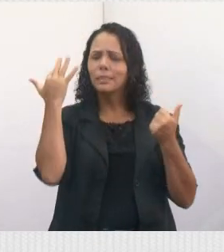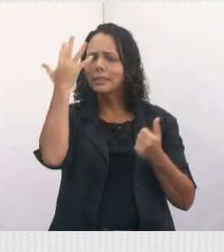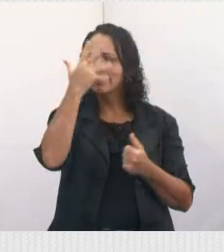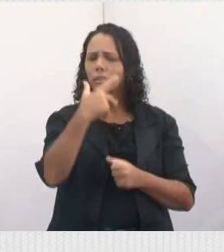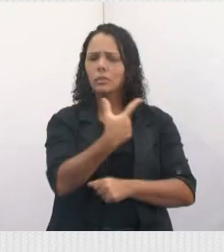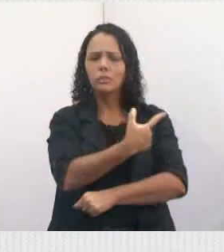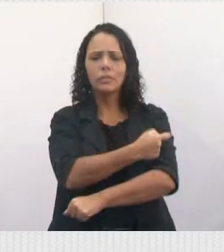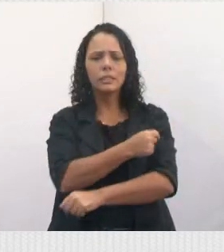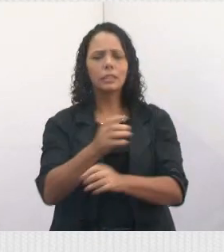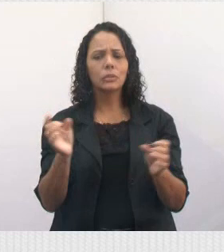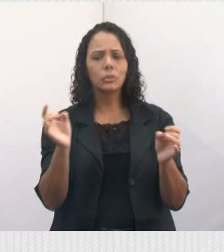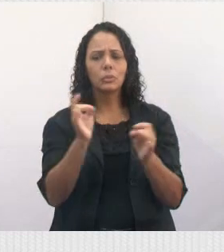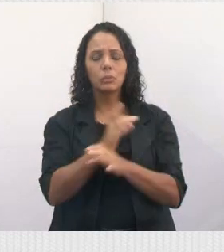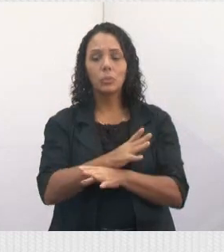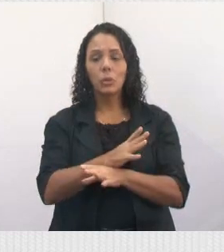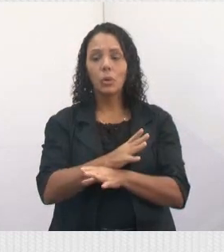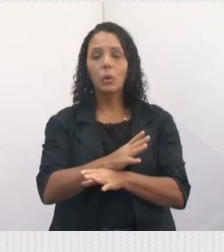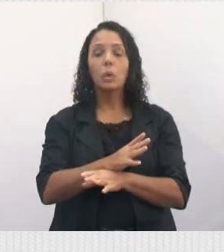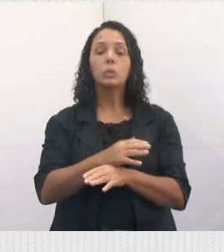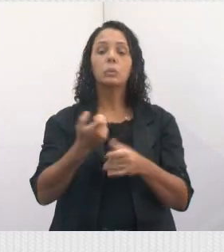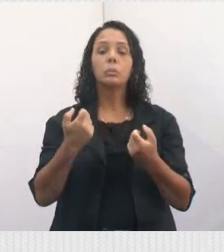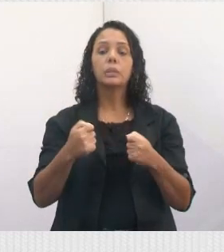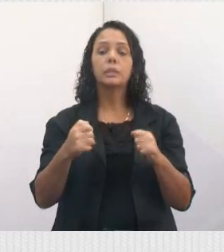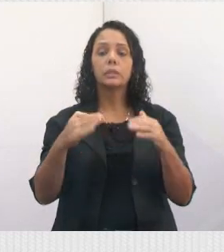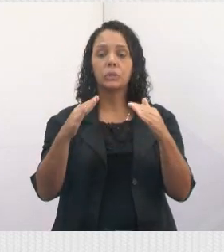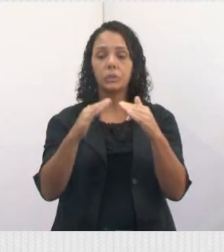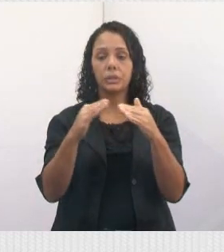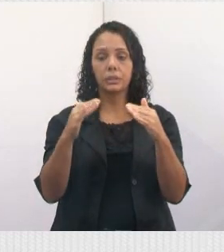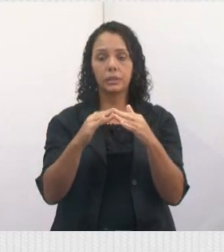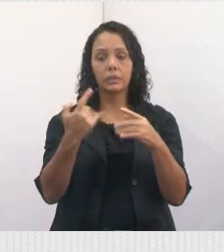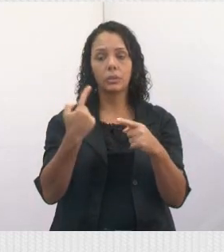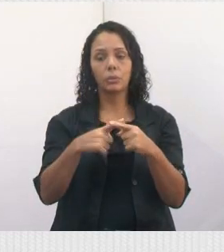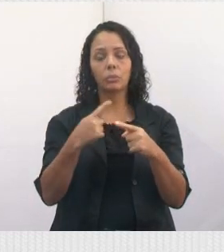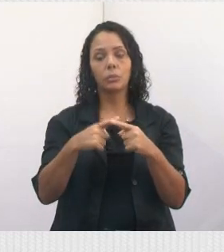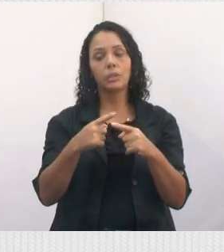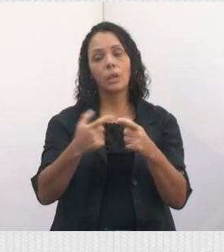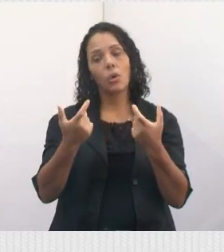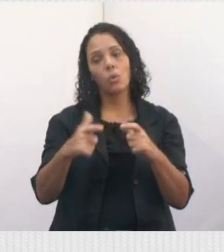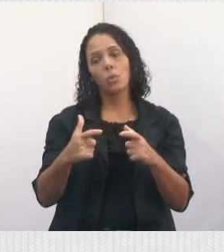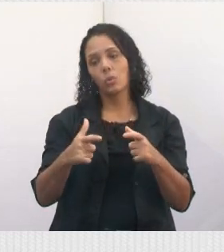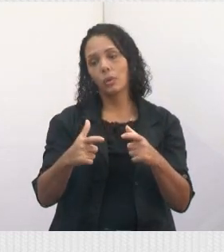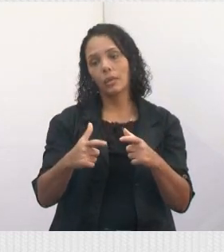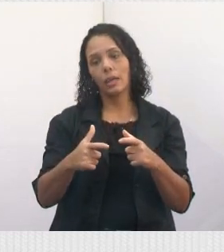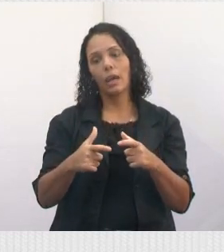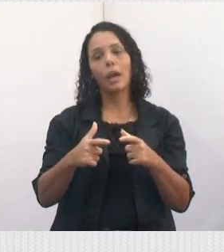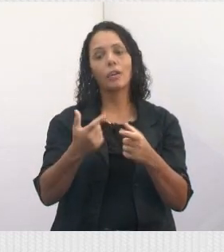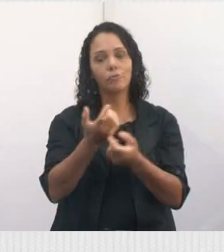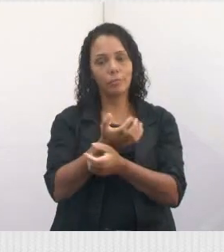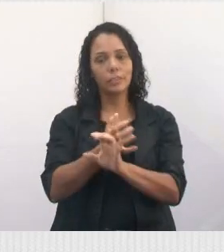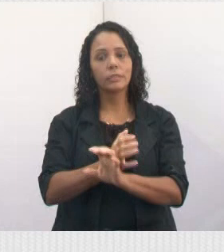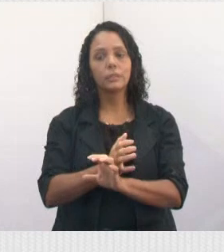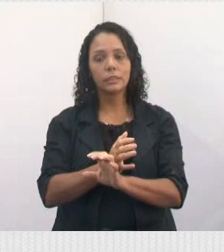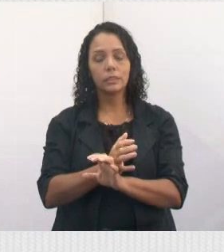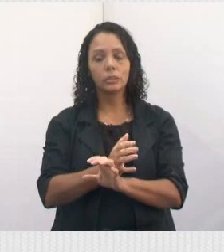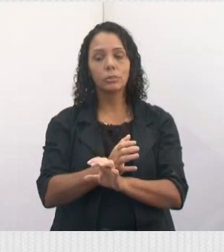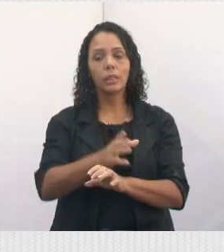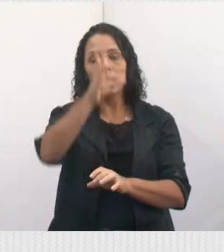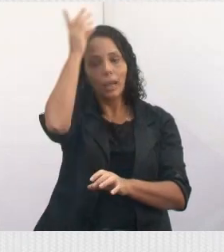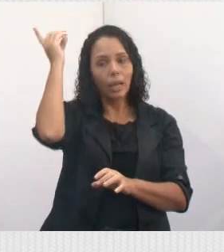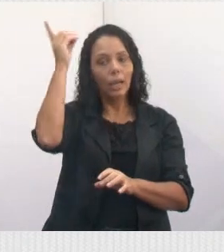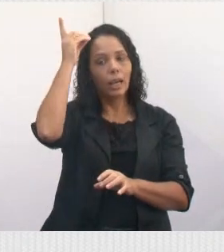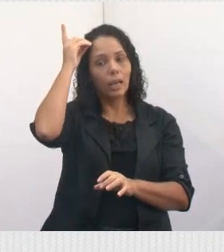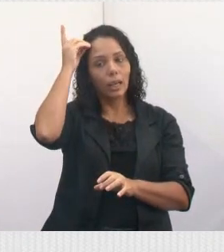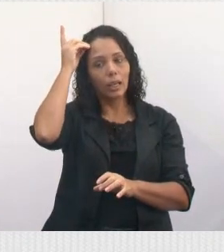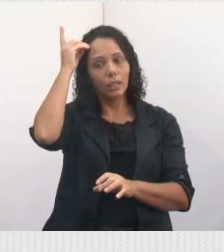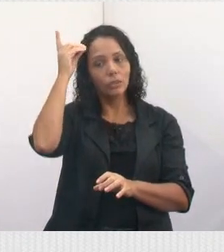vagunados, castrados, e precisam de um lar agora, porque a chácara vai ter que ser entregue, tá? E a dona está querendo a chácara, né, Rosa?